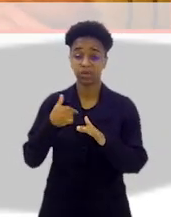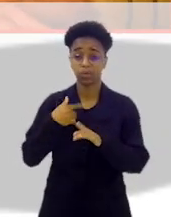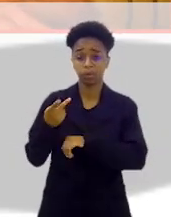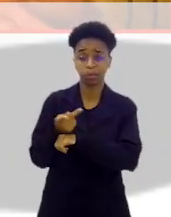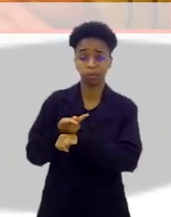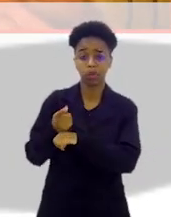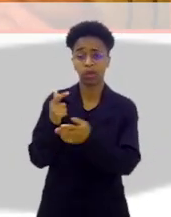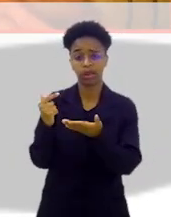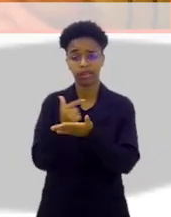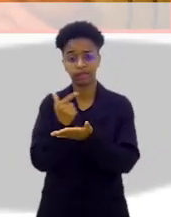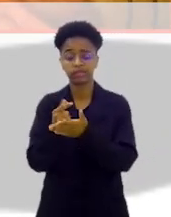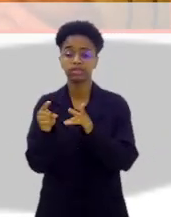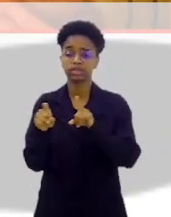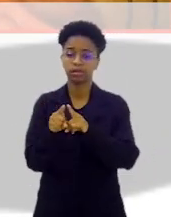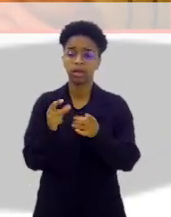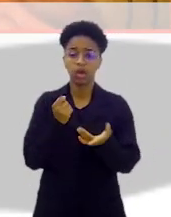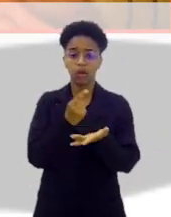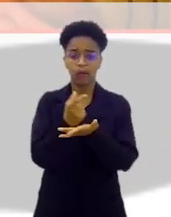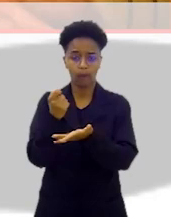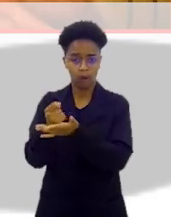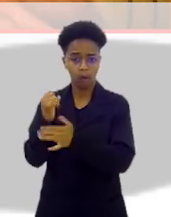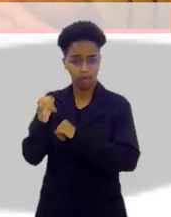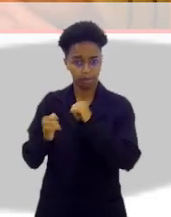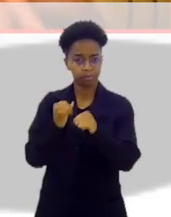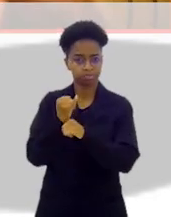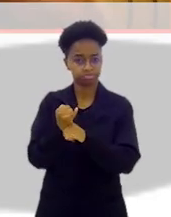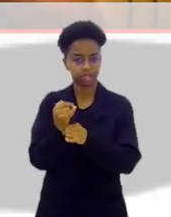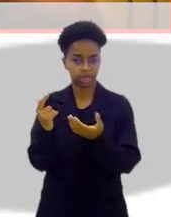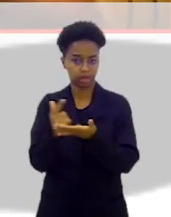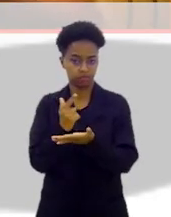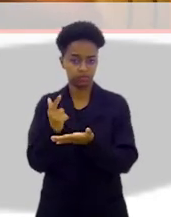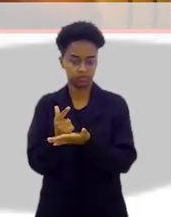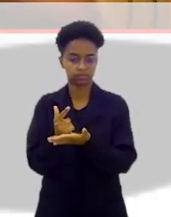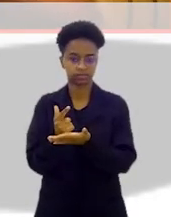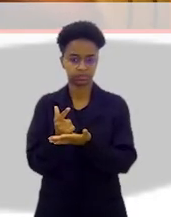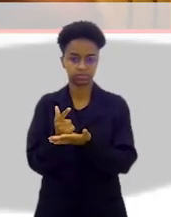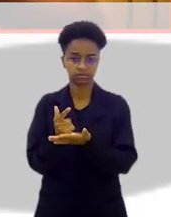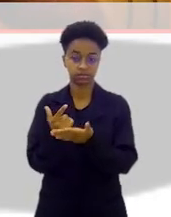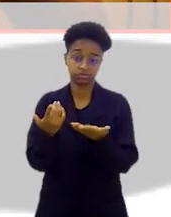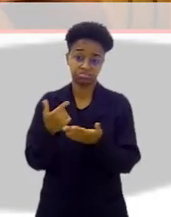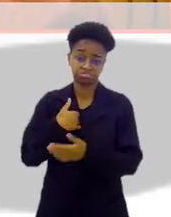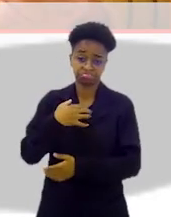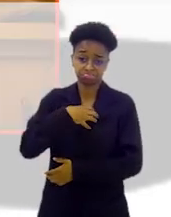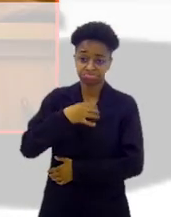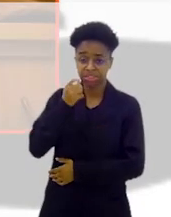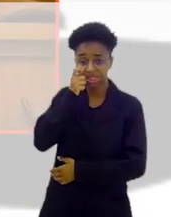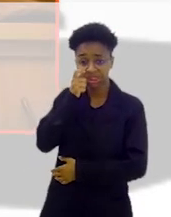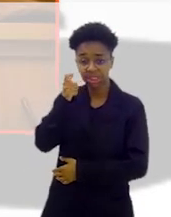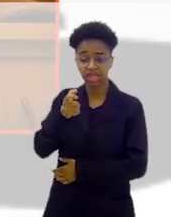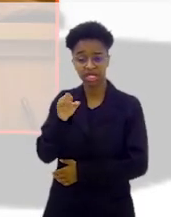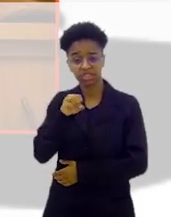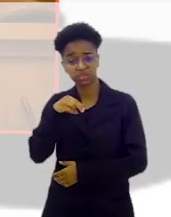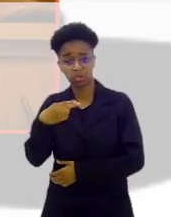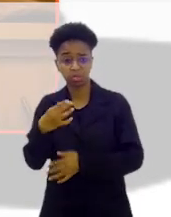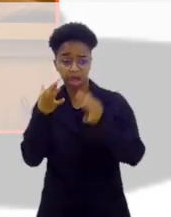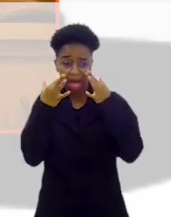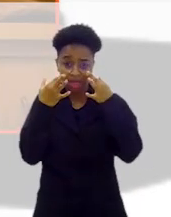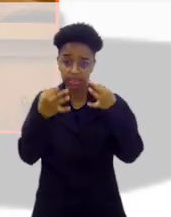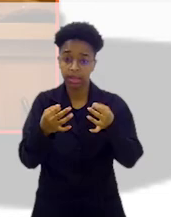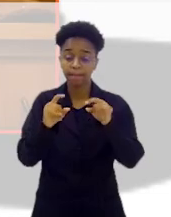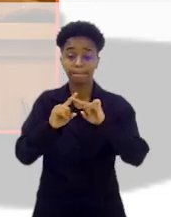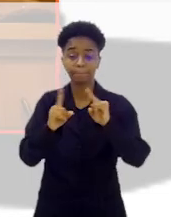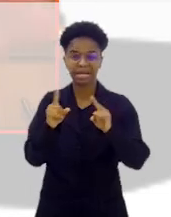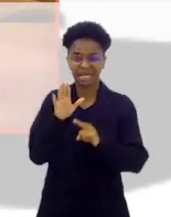vezes eu busco livros e compro até pela internet, livros que me interessam, que me despertaram atenção.